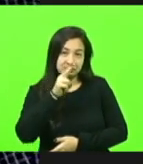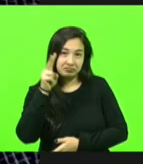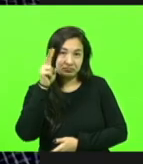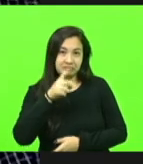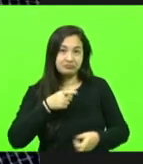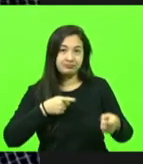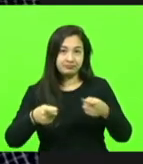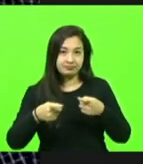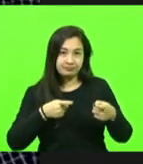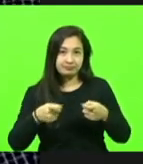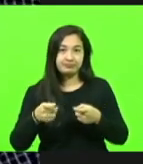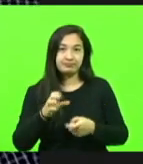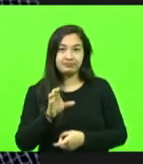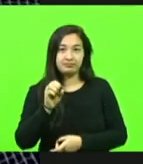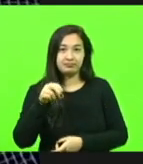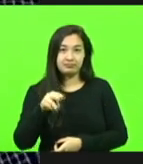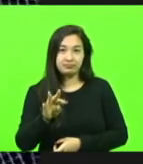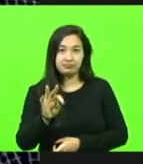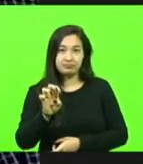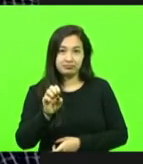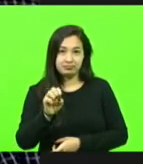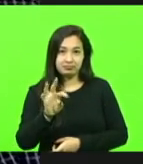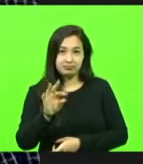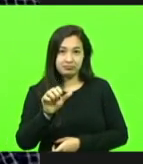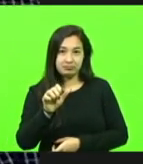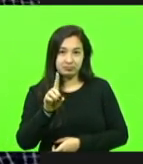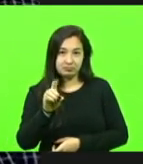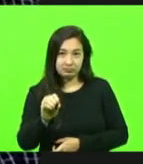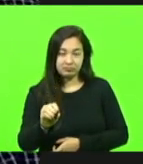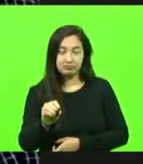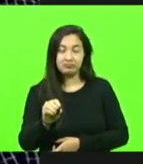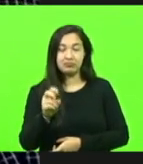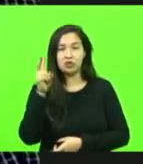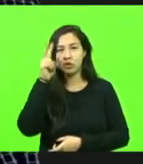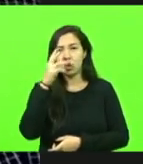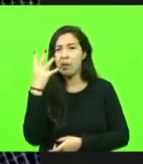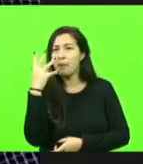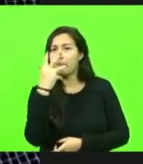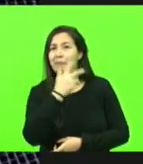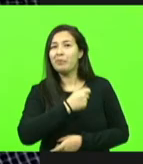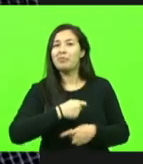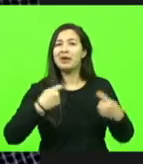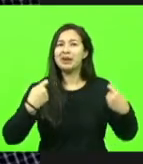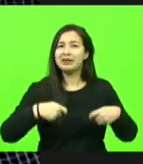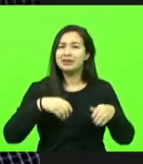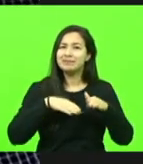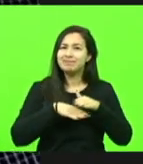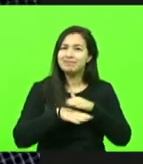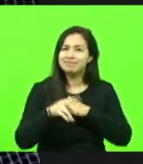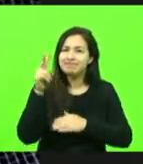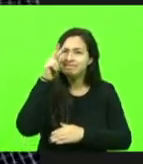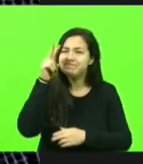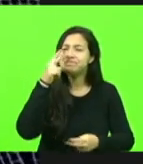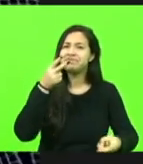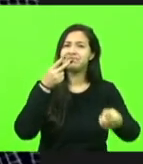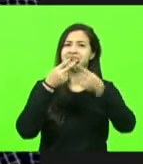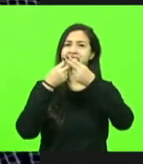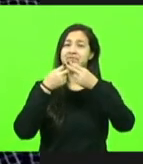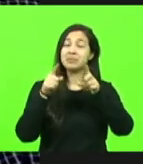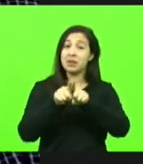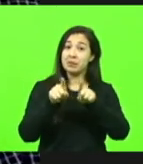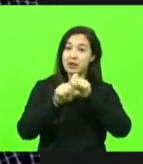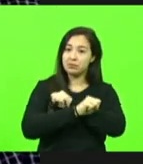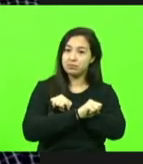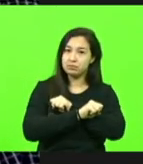história muito bonita e que precisa ser guardada, né? E informado para todos